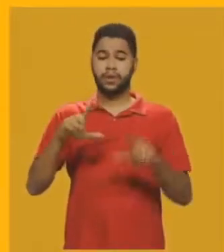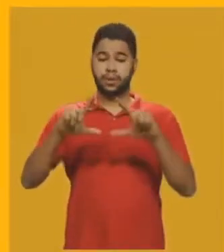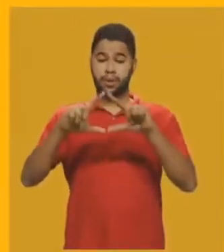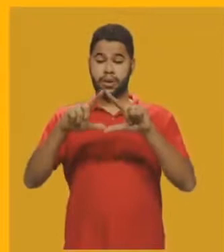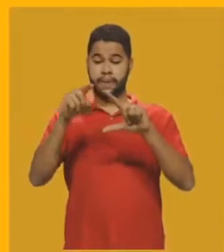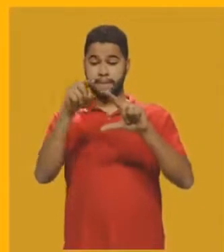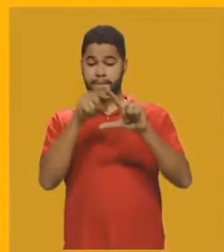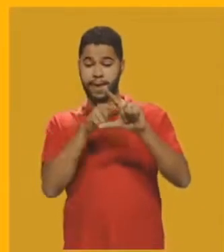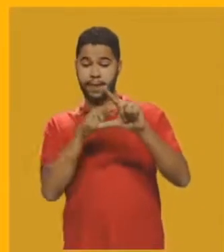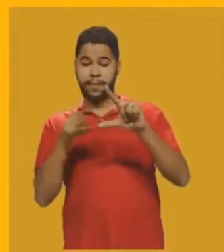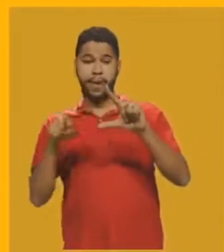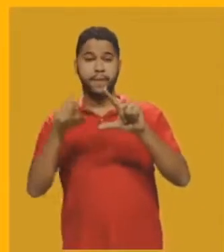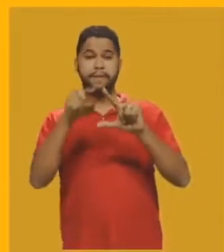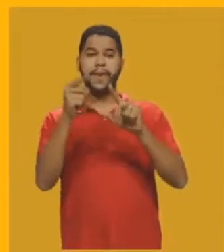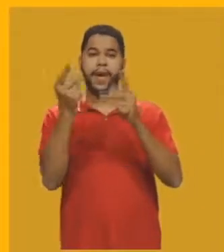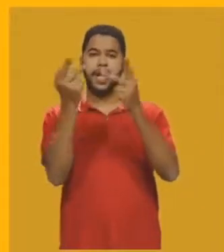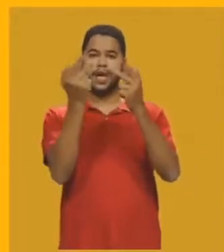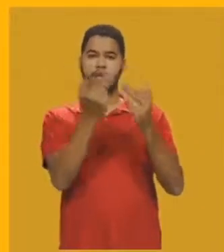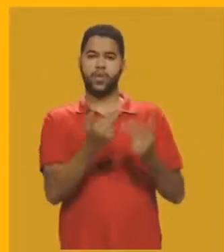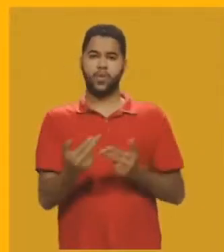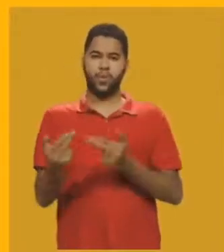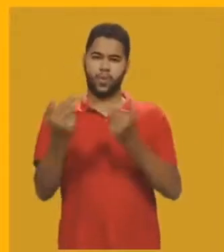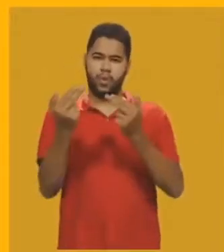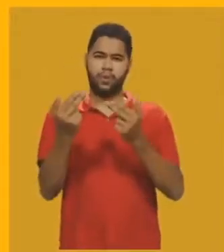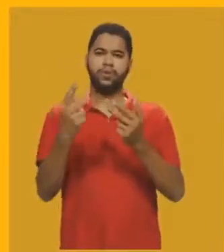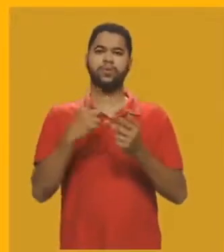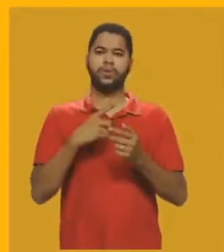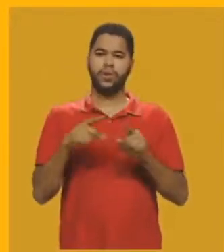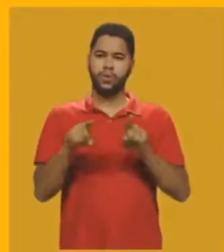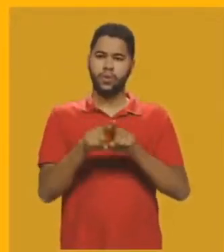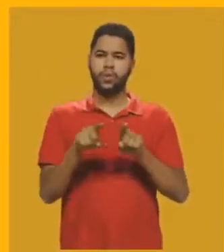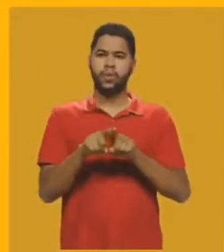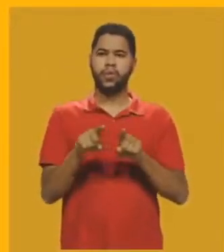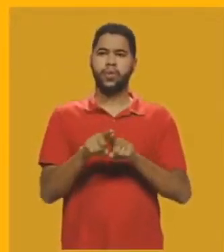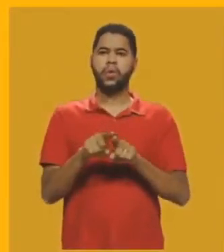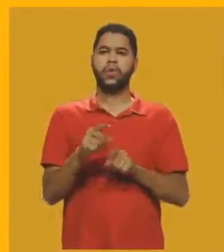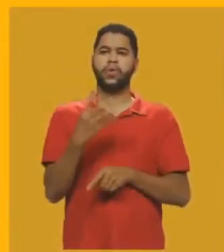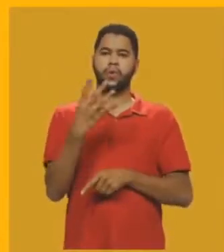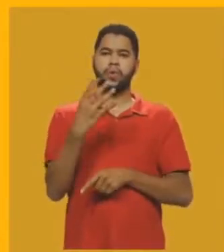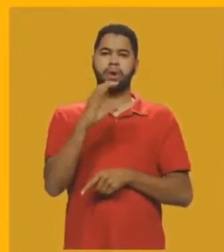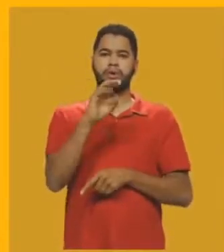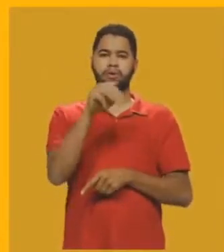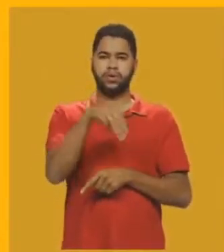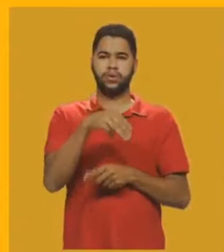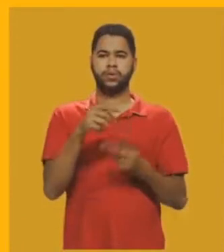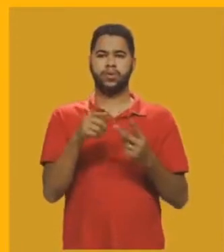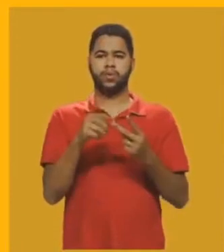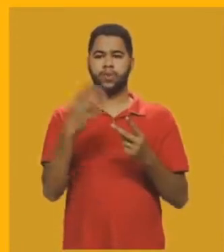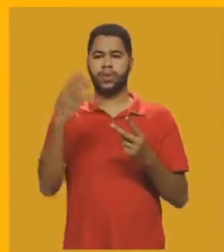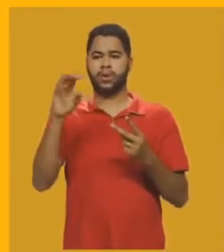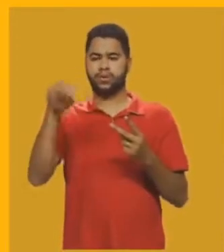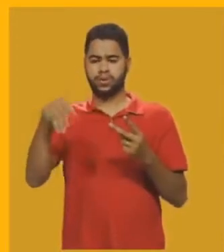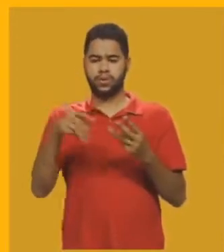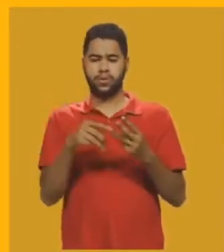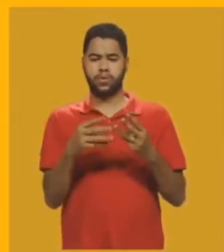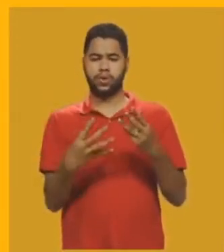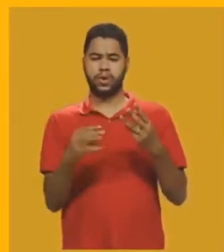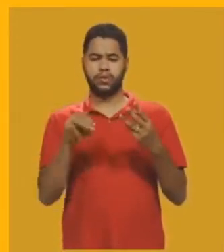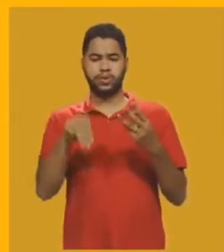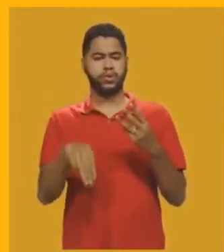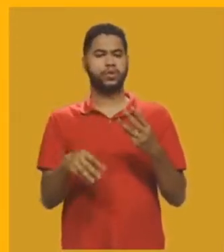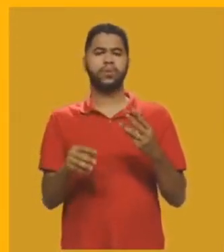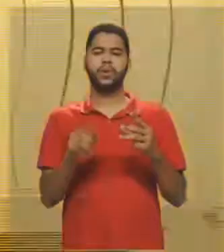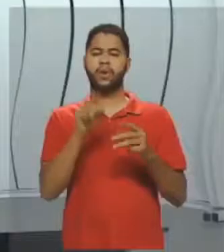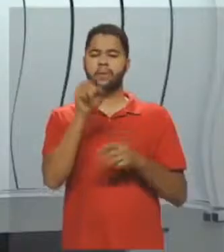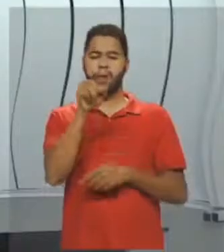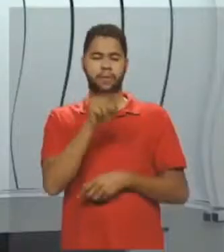de mesma medida. Então, aqui eu tenho 4 centímetros, 4 centímetros e 4 centímetros. Então, todos